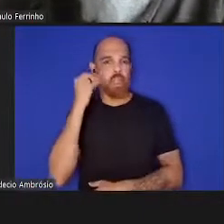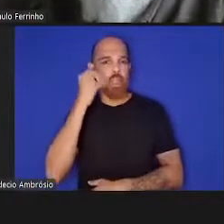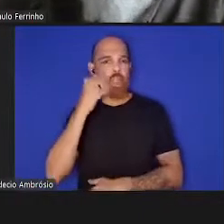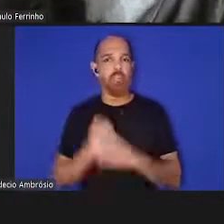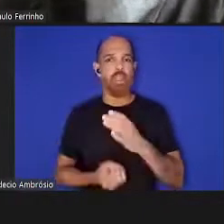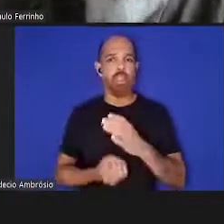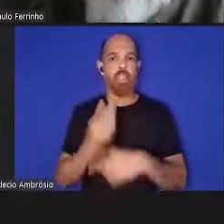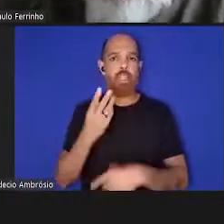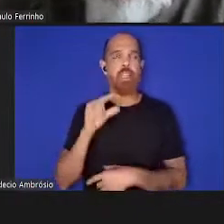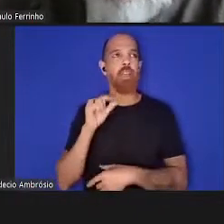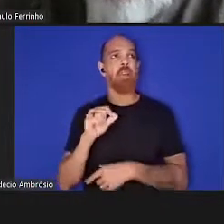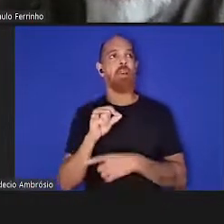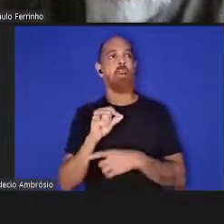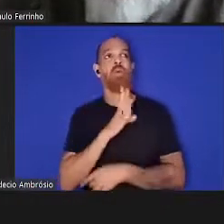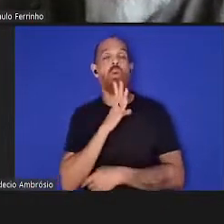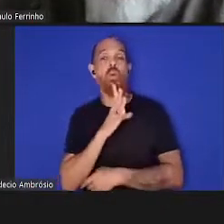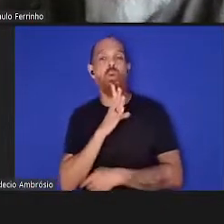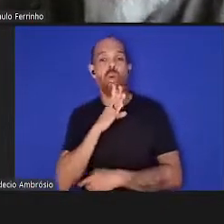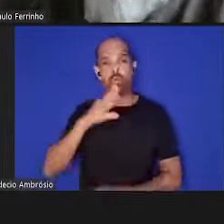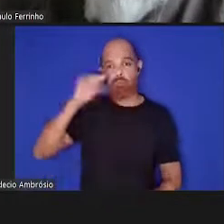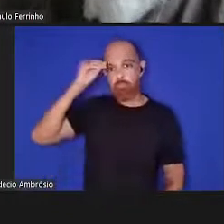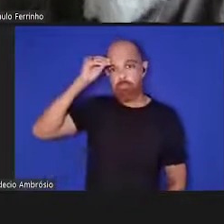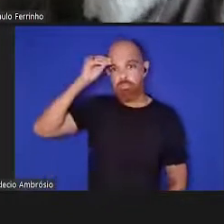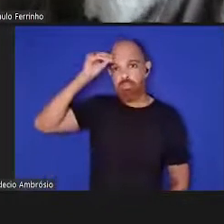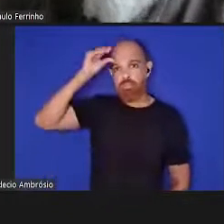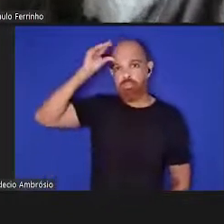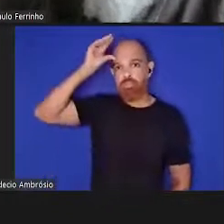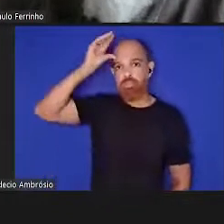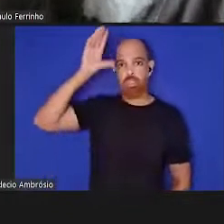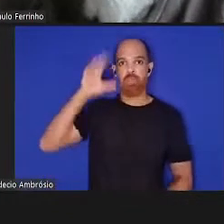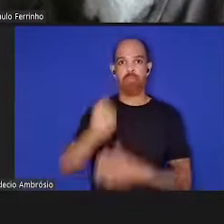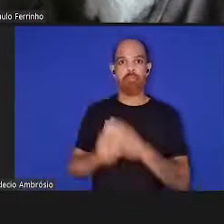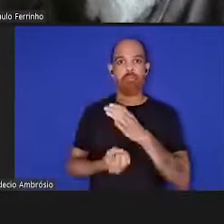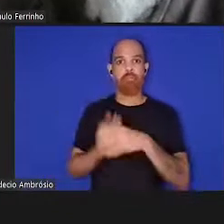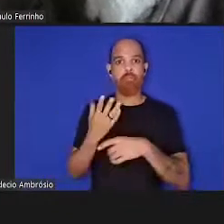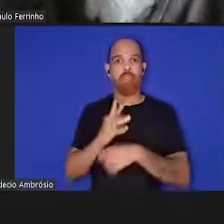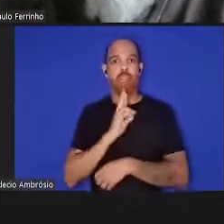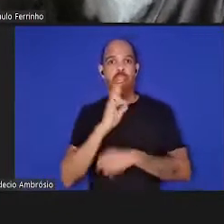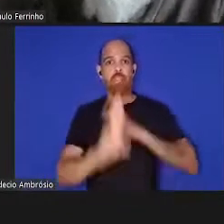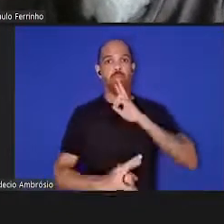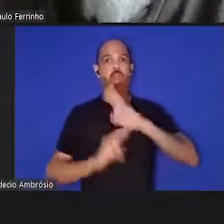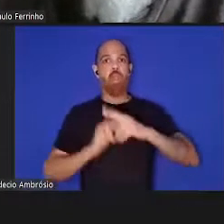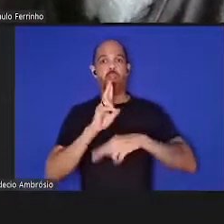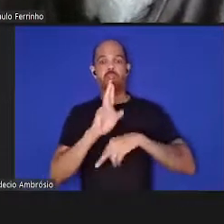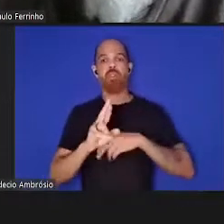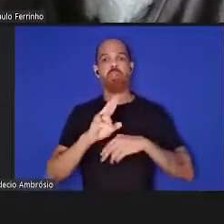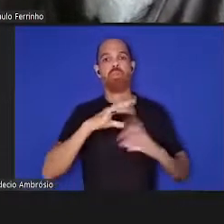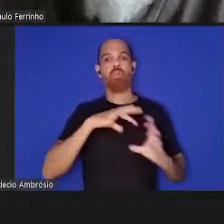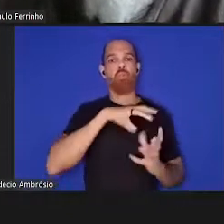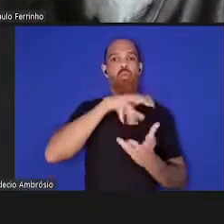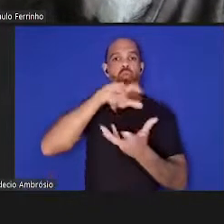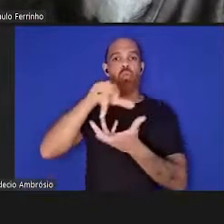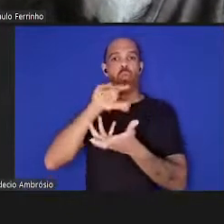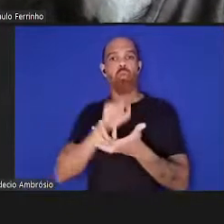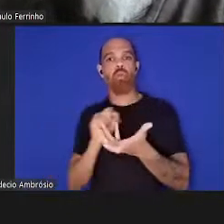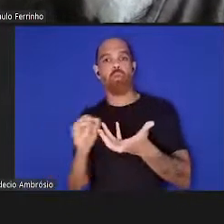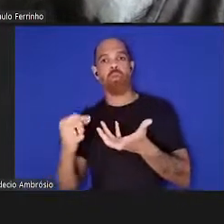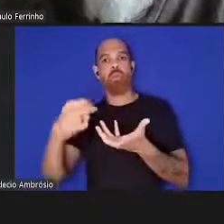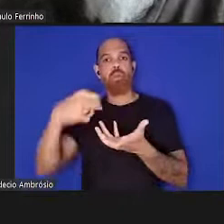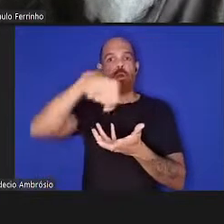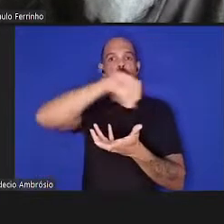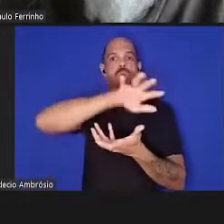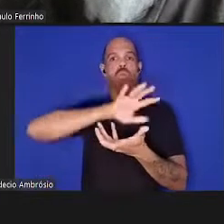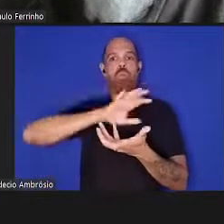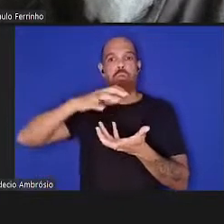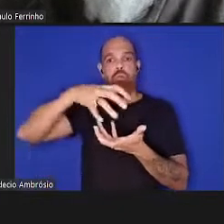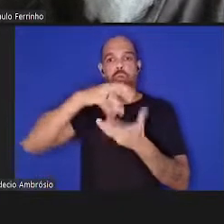o conhecimento também que vai sendo produzido através das respostas que em várias partes do mundo vão sendo dadas também, através